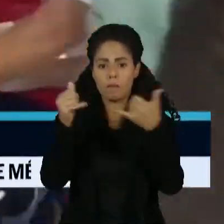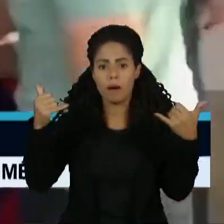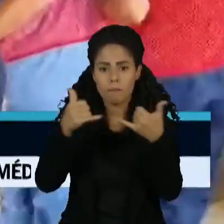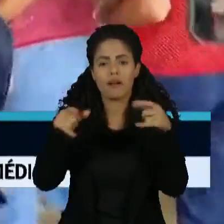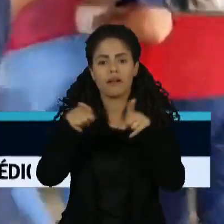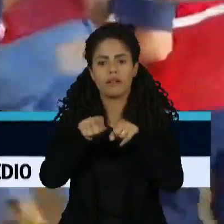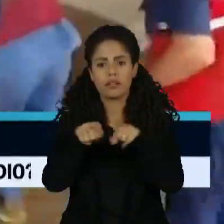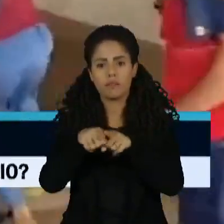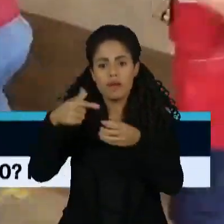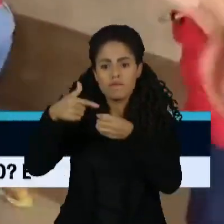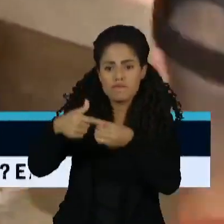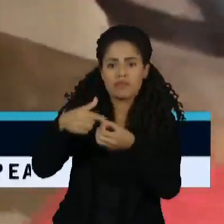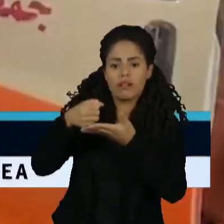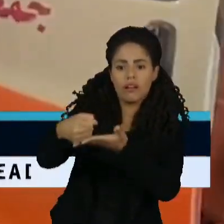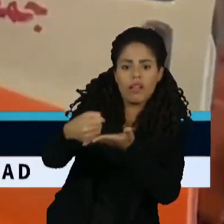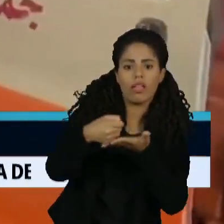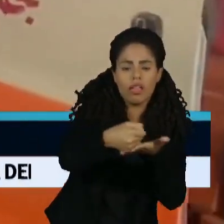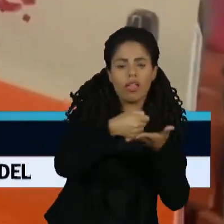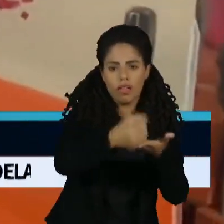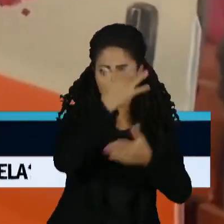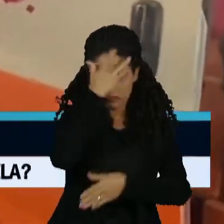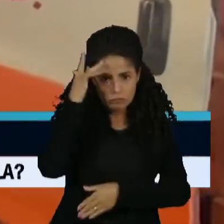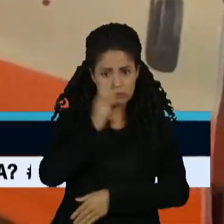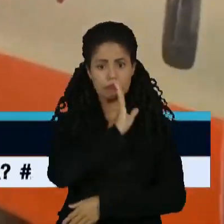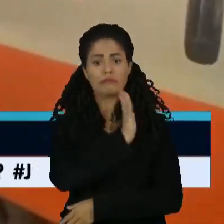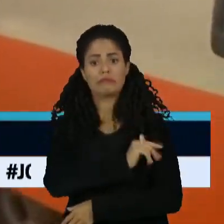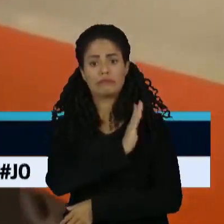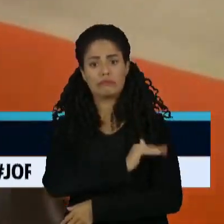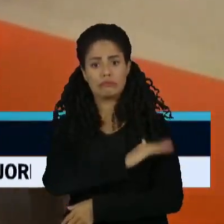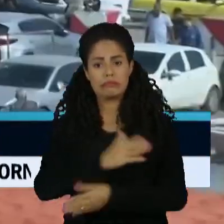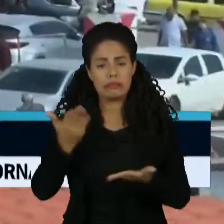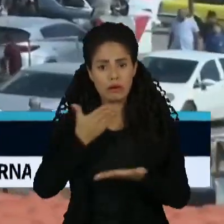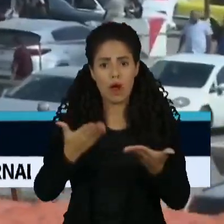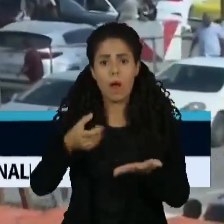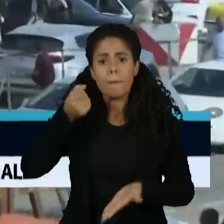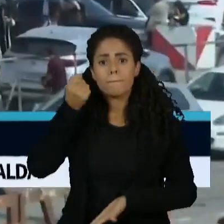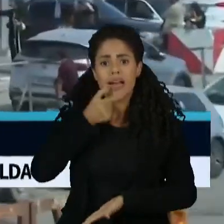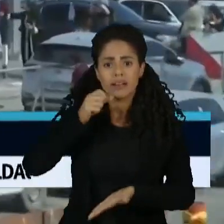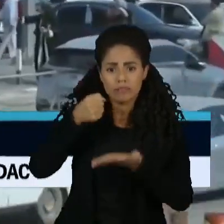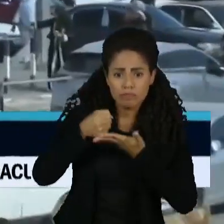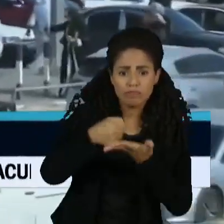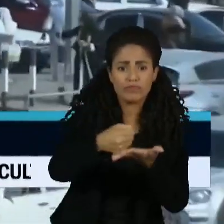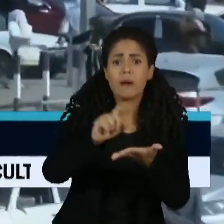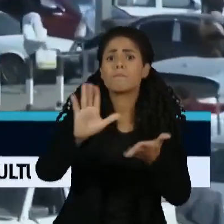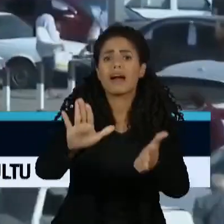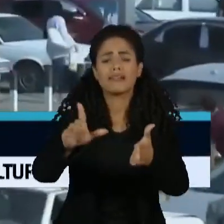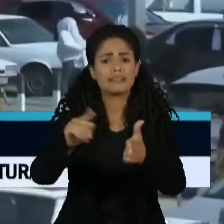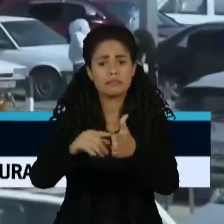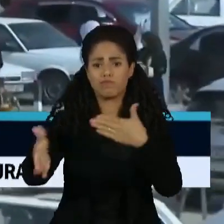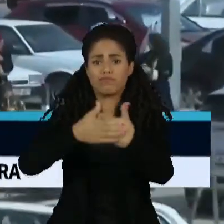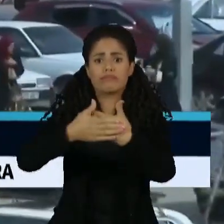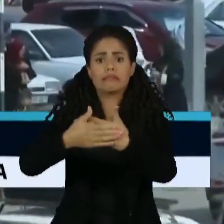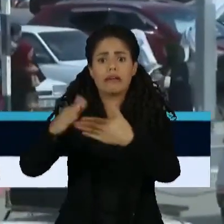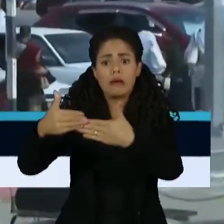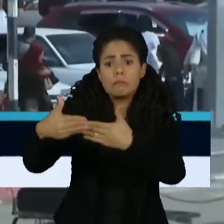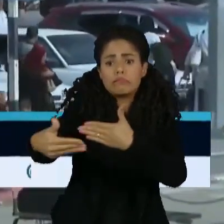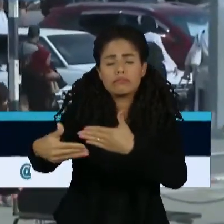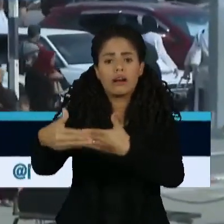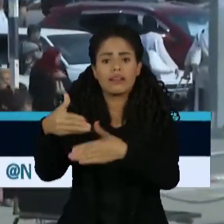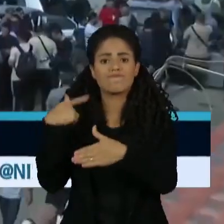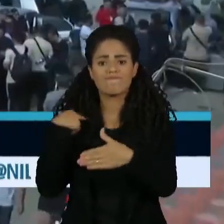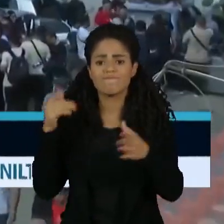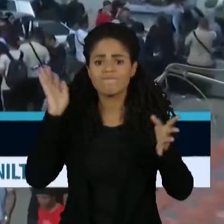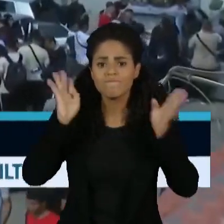combustível para o enclave palestino. Os suprimentos até estão chegando, mas o comboio aguarda o fim do